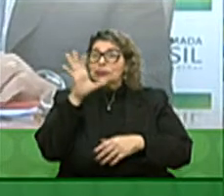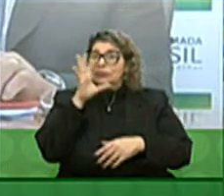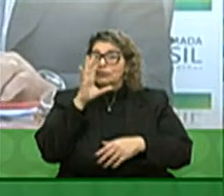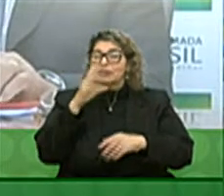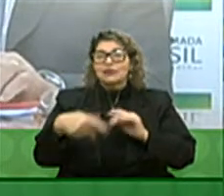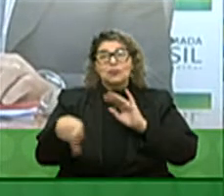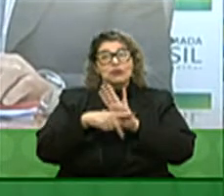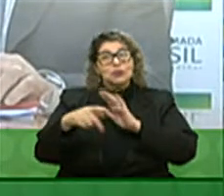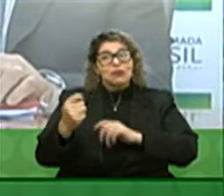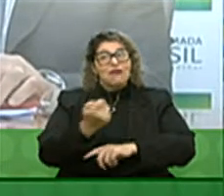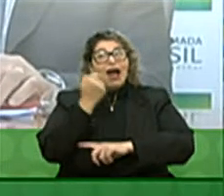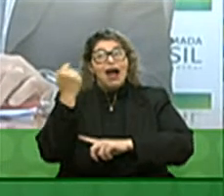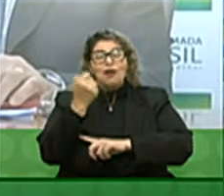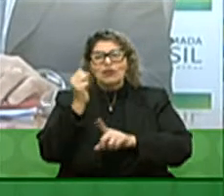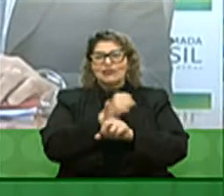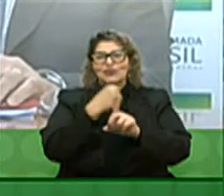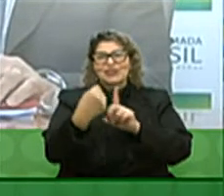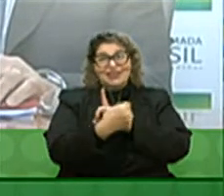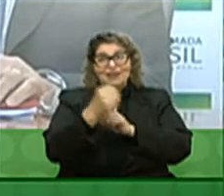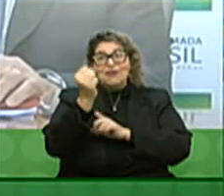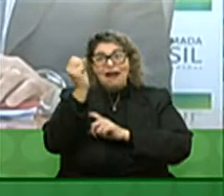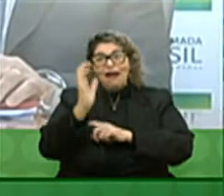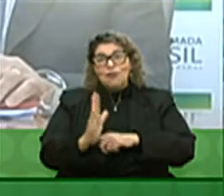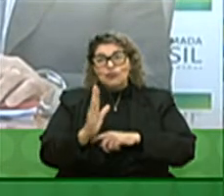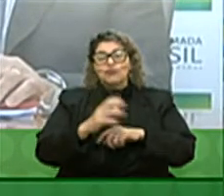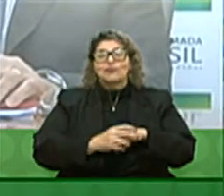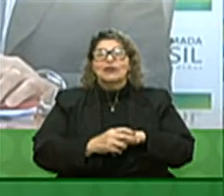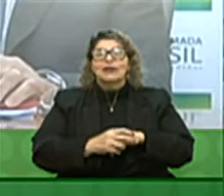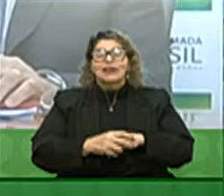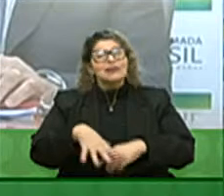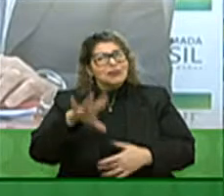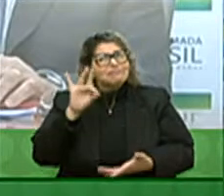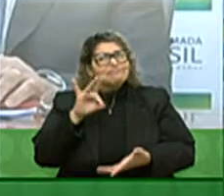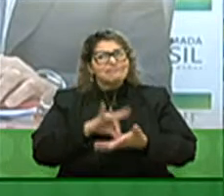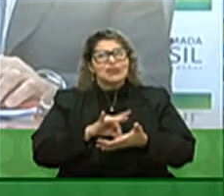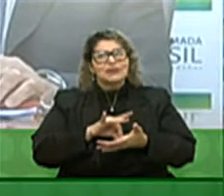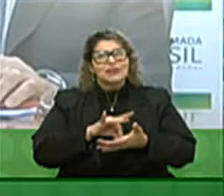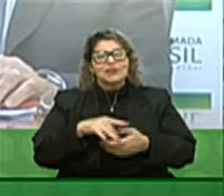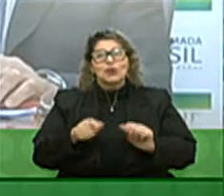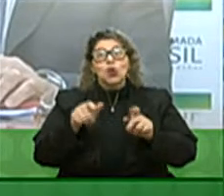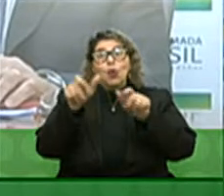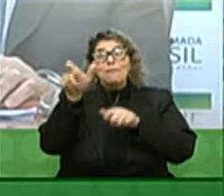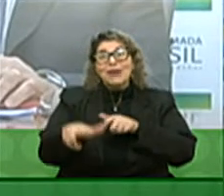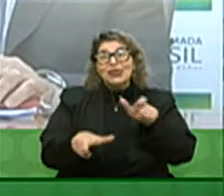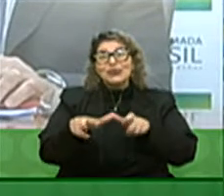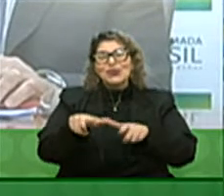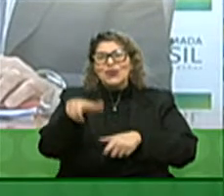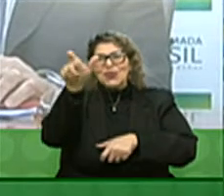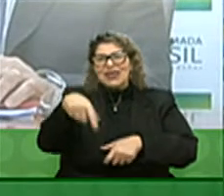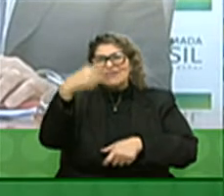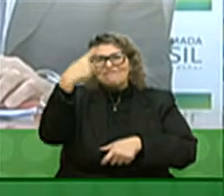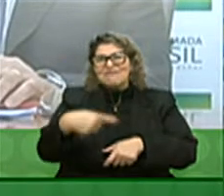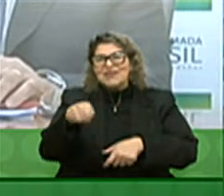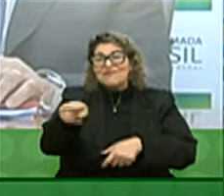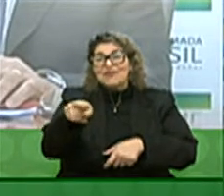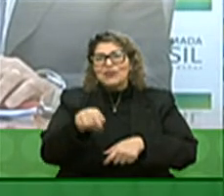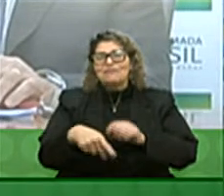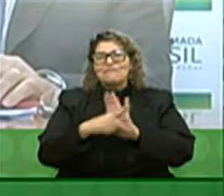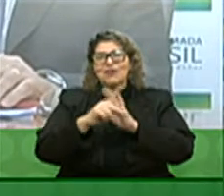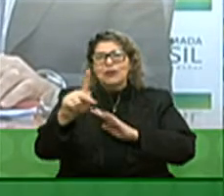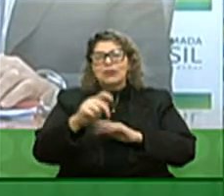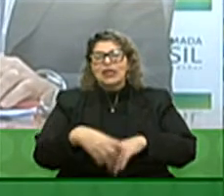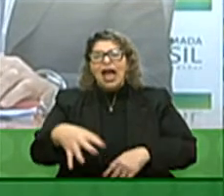gaúcho pela sociedade brasileira e tenho certeza de que com pessoas com esse perfil com